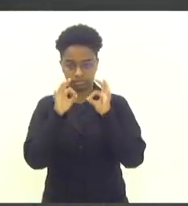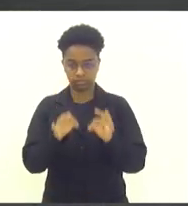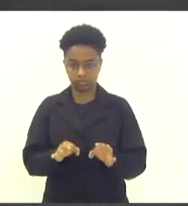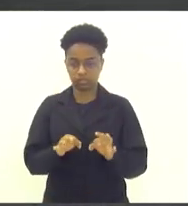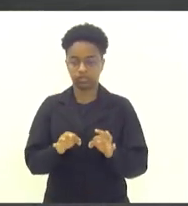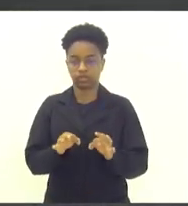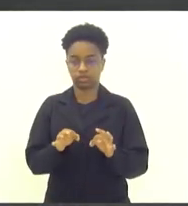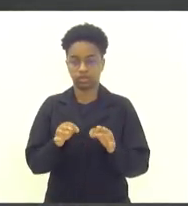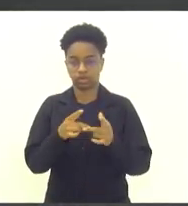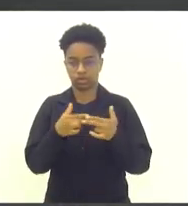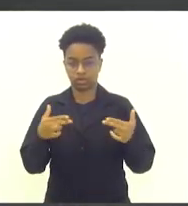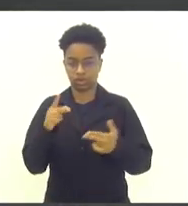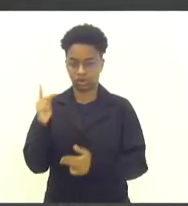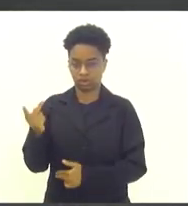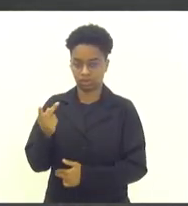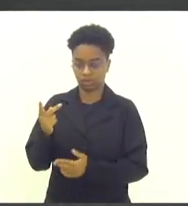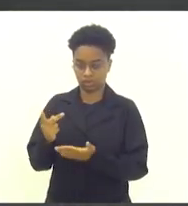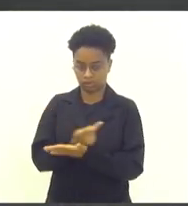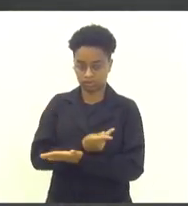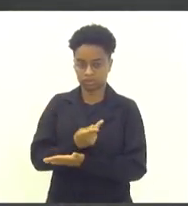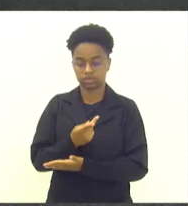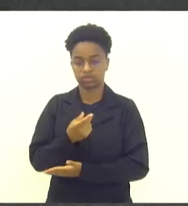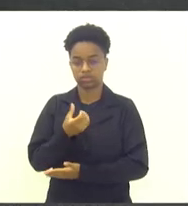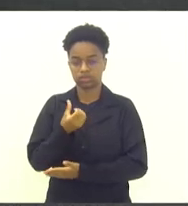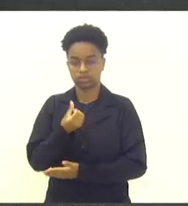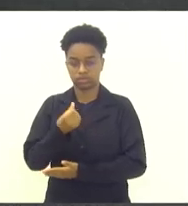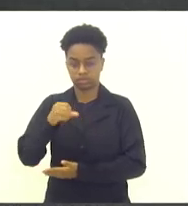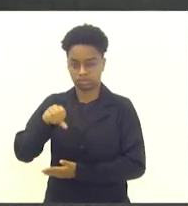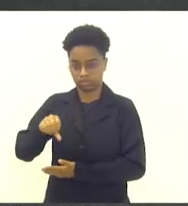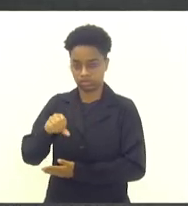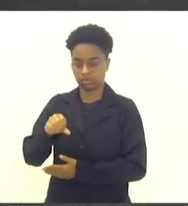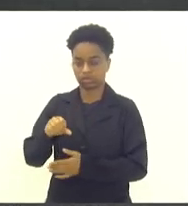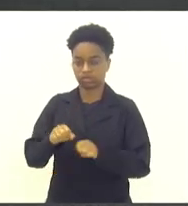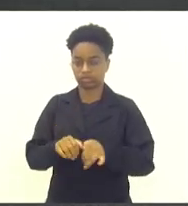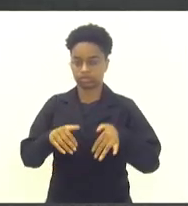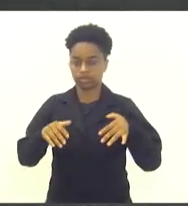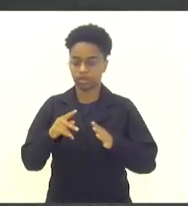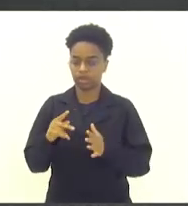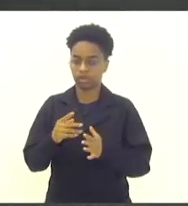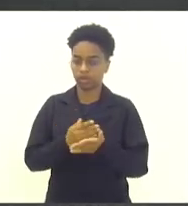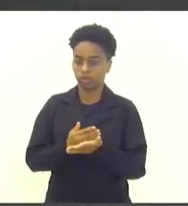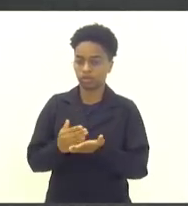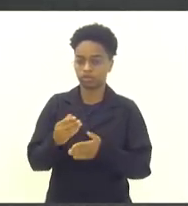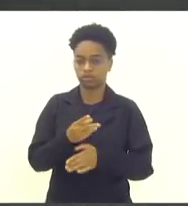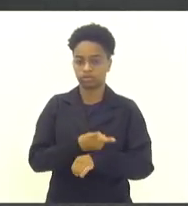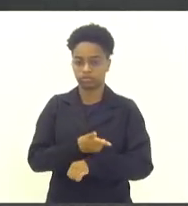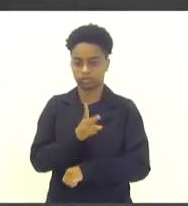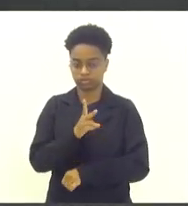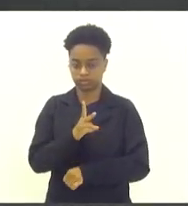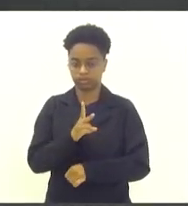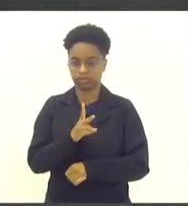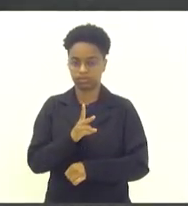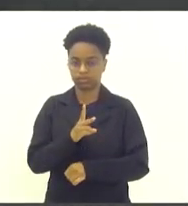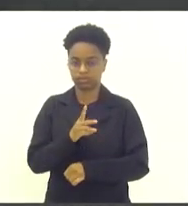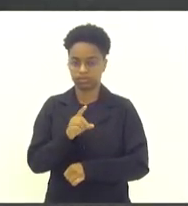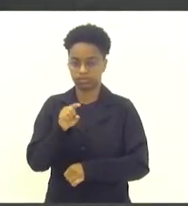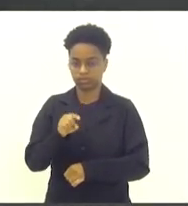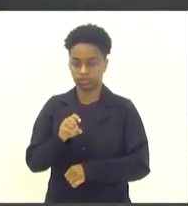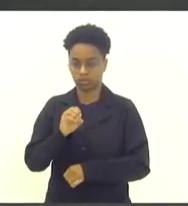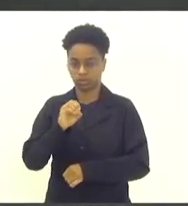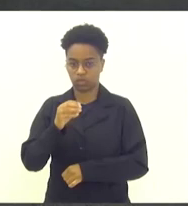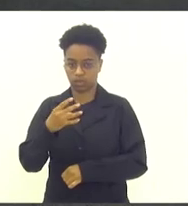ocorrido na 69ª sessão ordinária que, iniciada às 14 horas e 4 minutos,